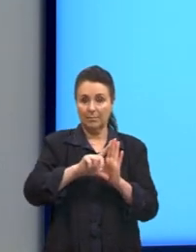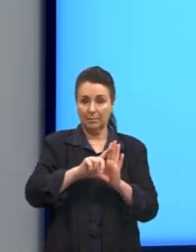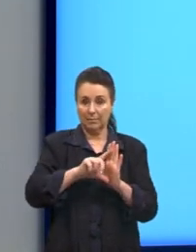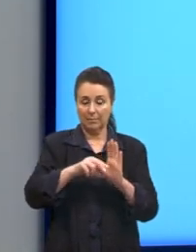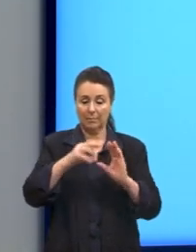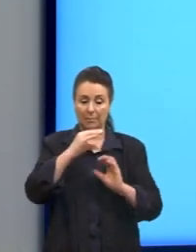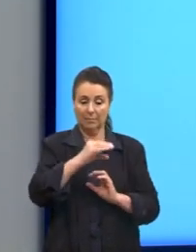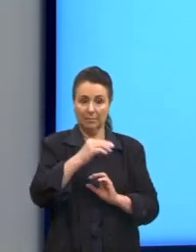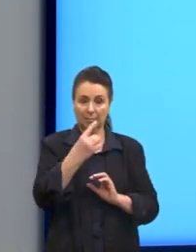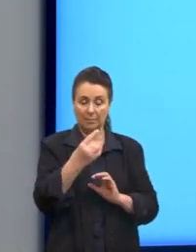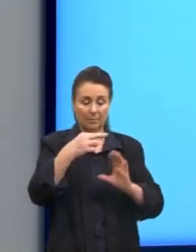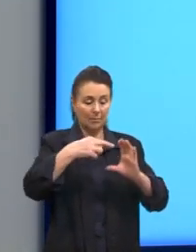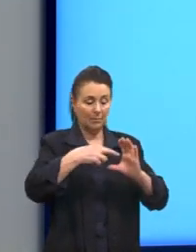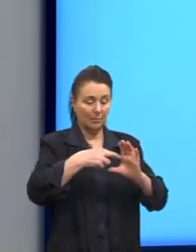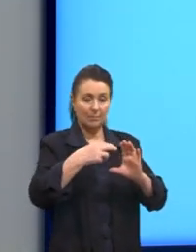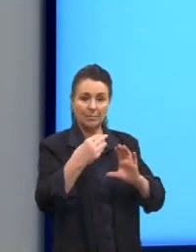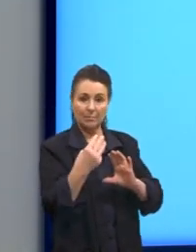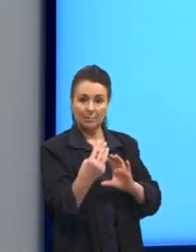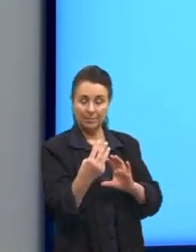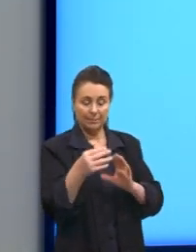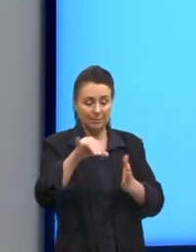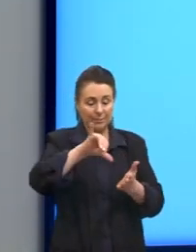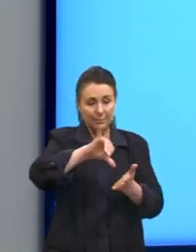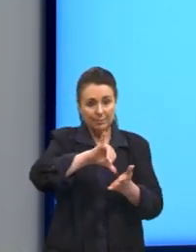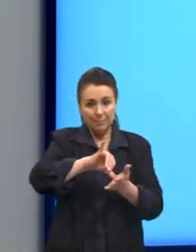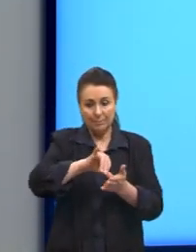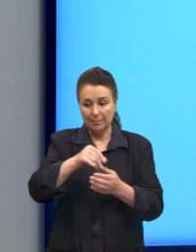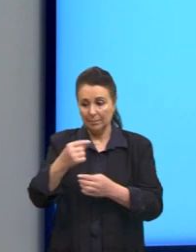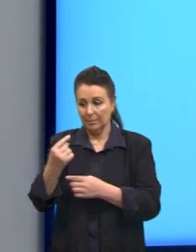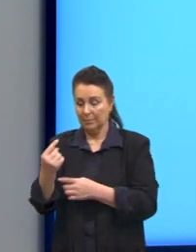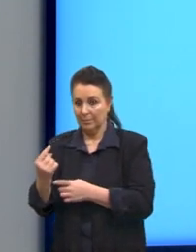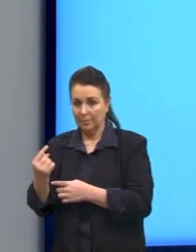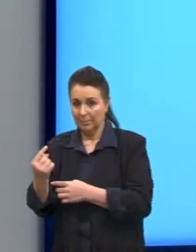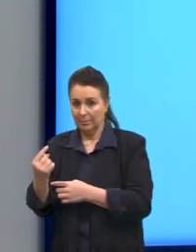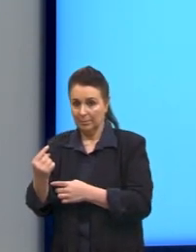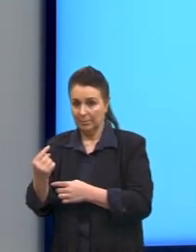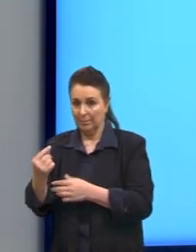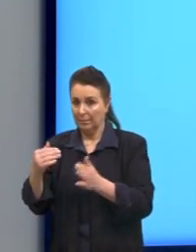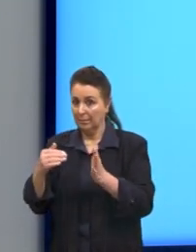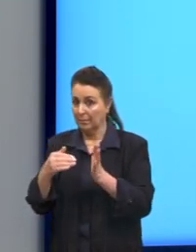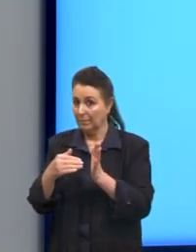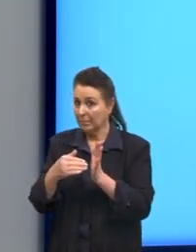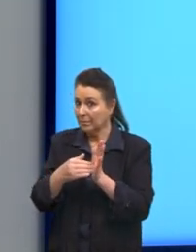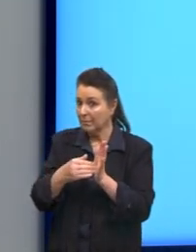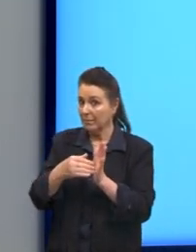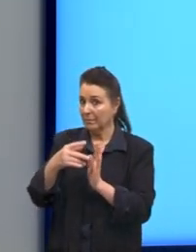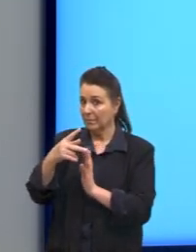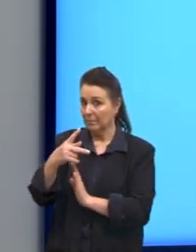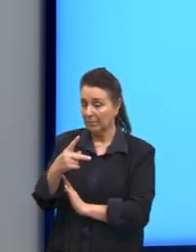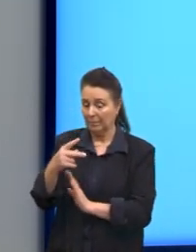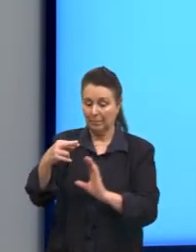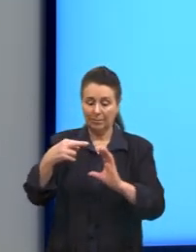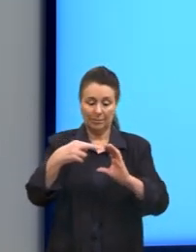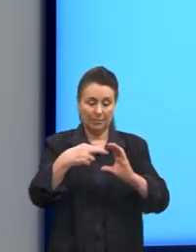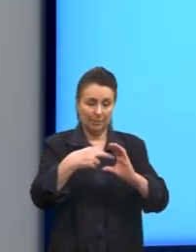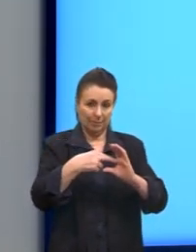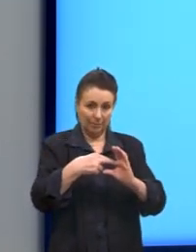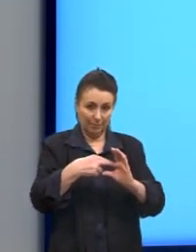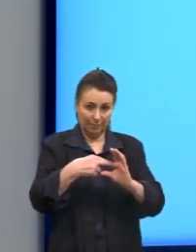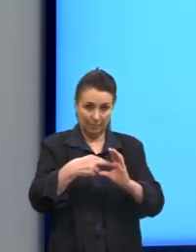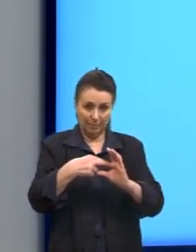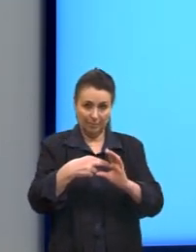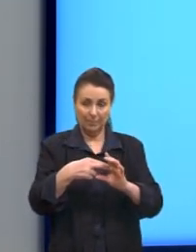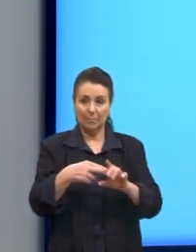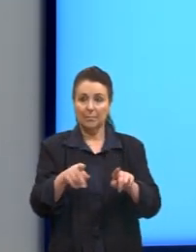3. Então, do centro, O1, até o ponto P, nós temos ali o raio, assim